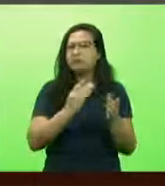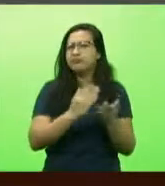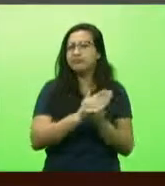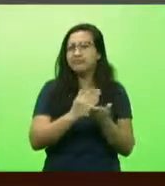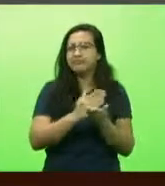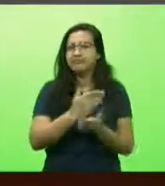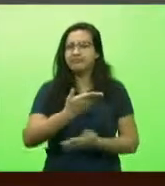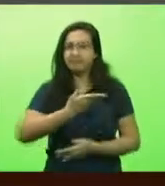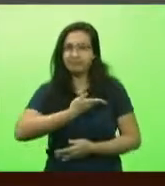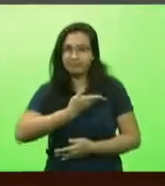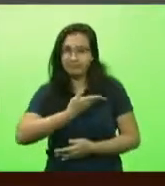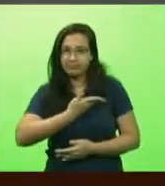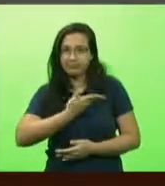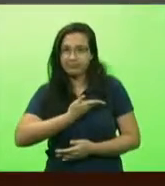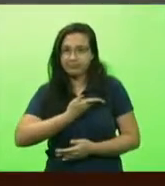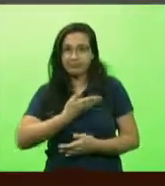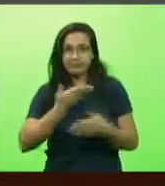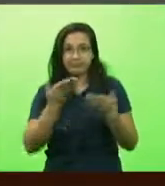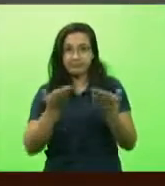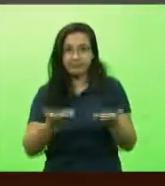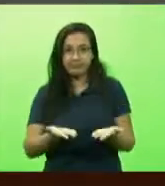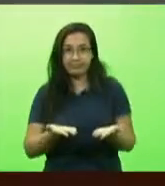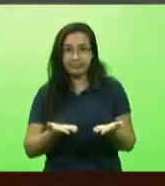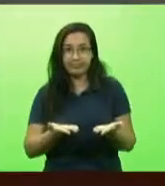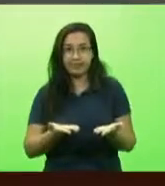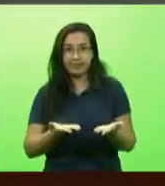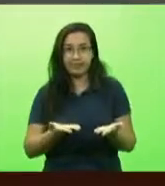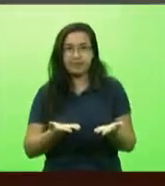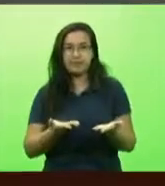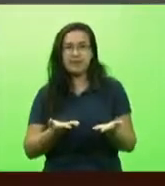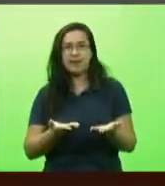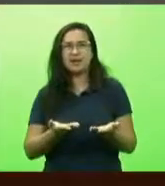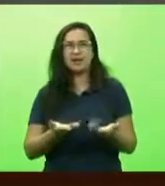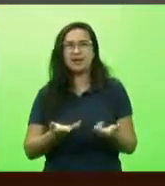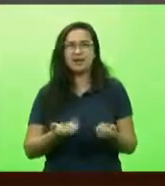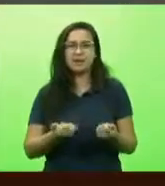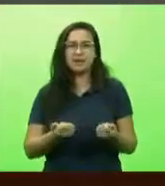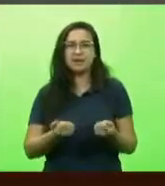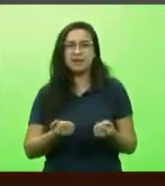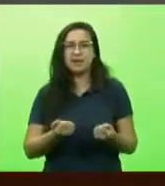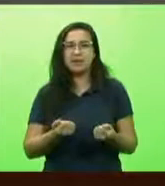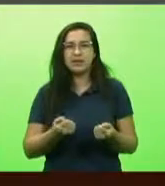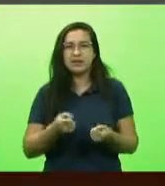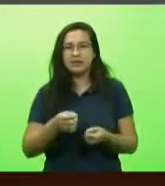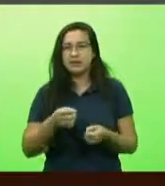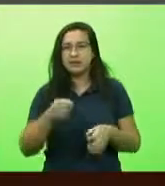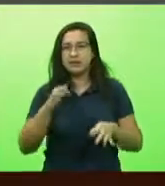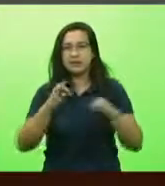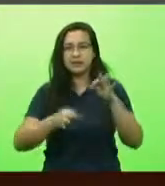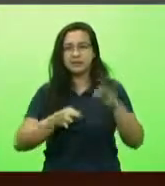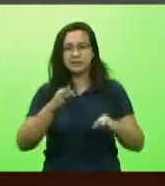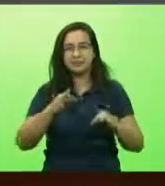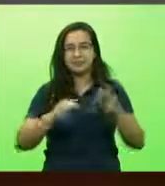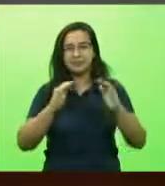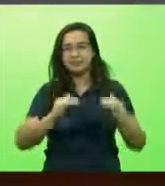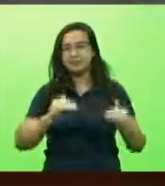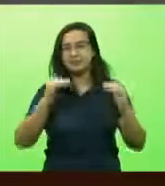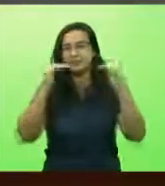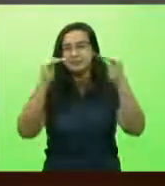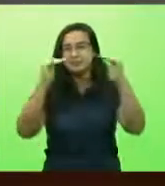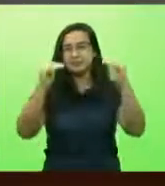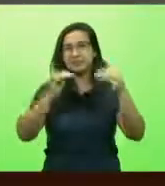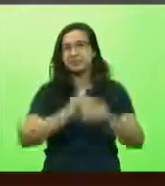que são desembargadores do Tribunal de Justiça. E a